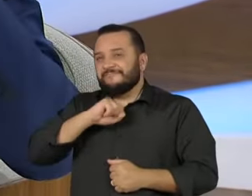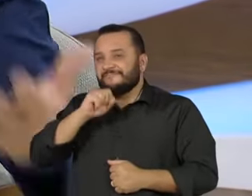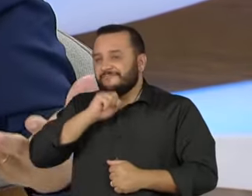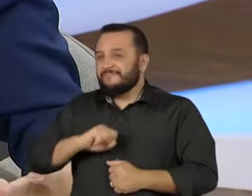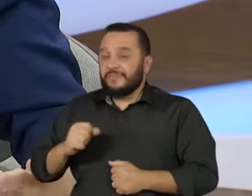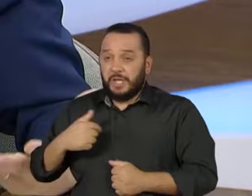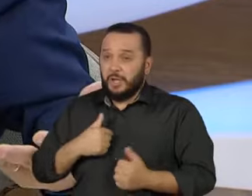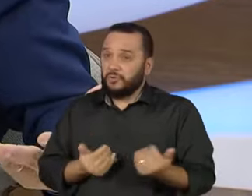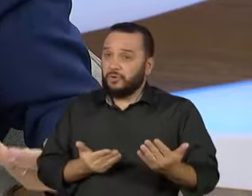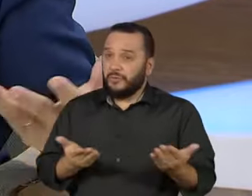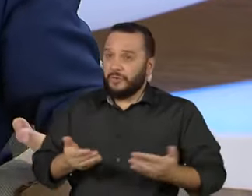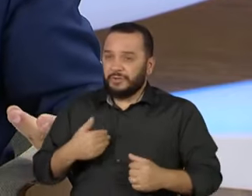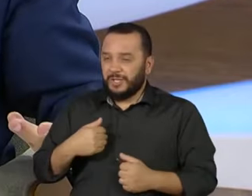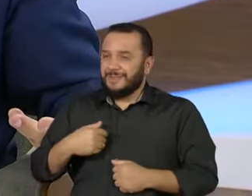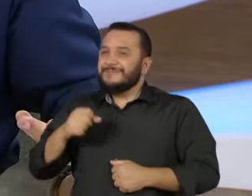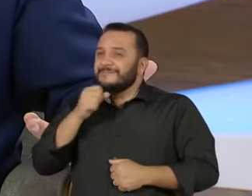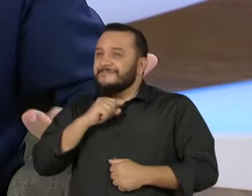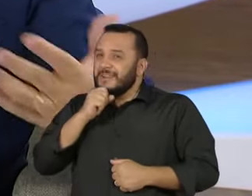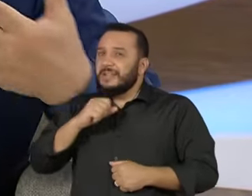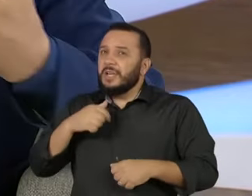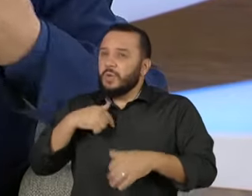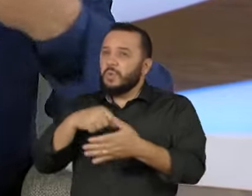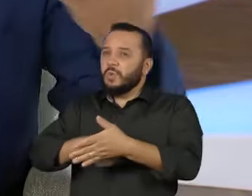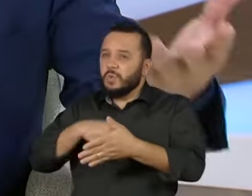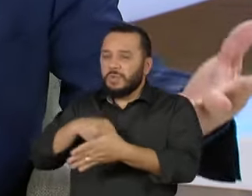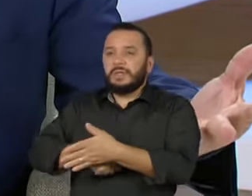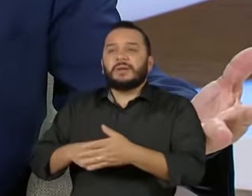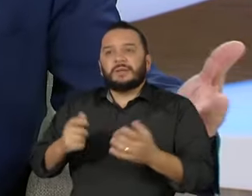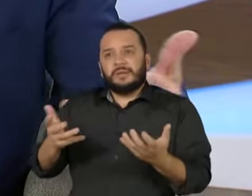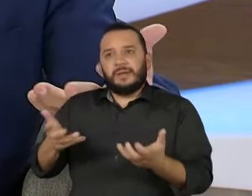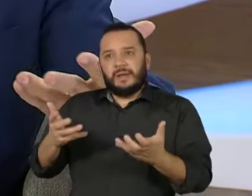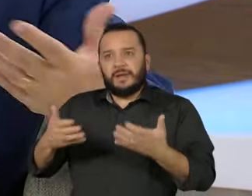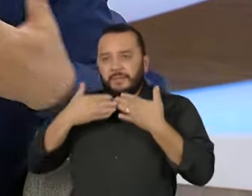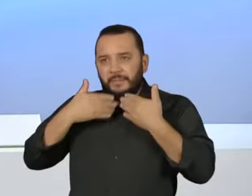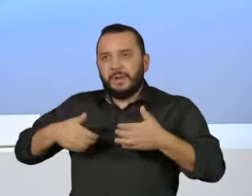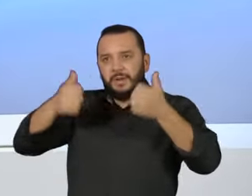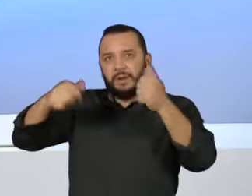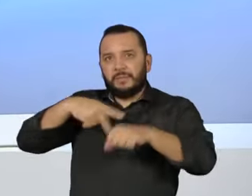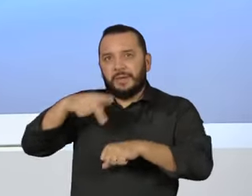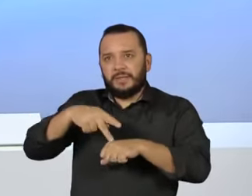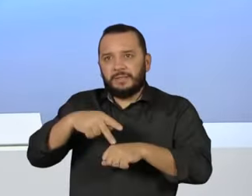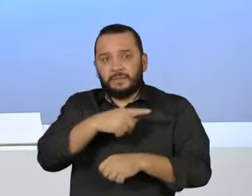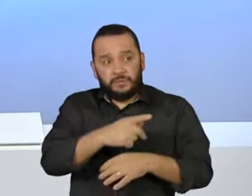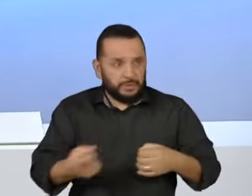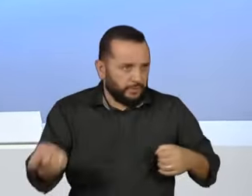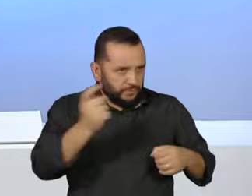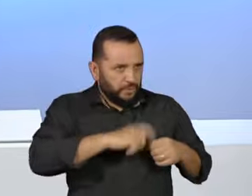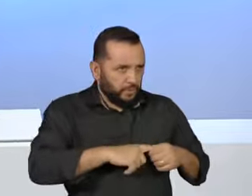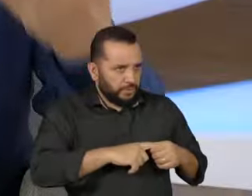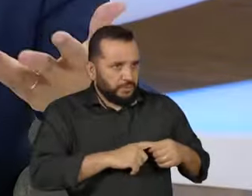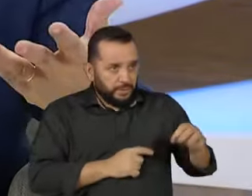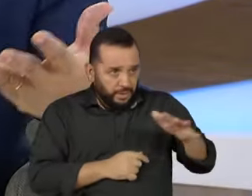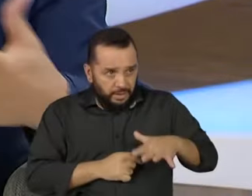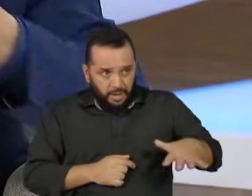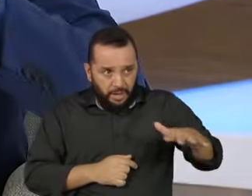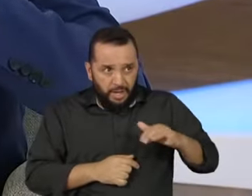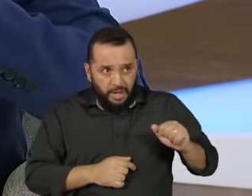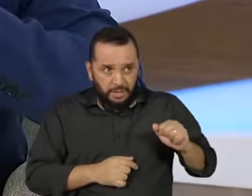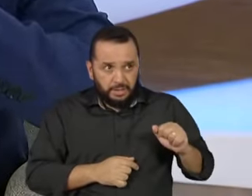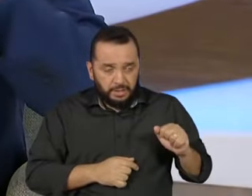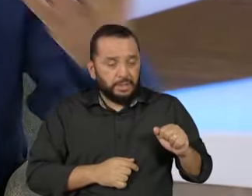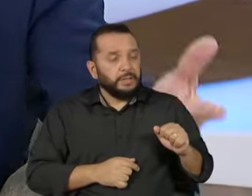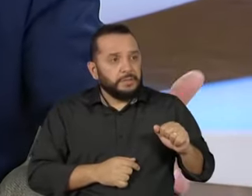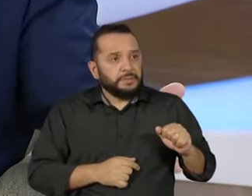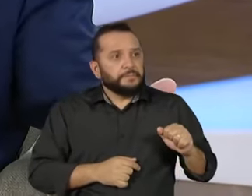Sabe, você vai me ver militando para melhorar o país. Participação política. Mas isso quer dizer que o senhor não pensa em voltar para as esferas formadas? Participação política, você vai